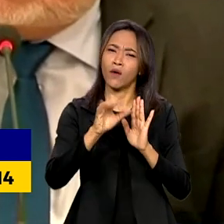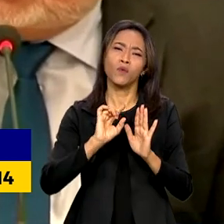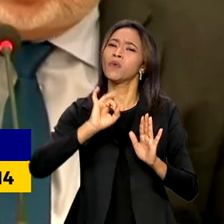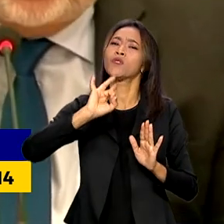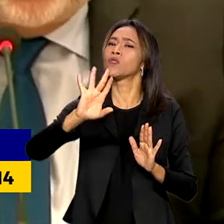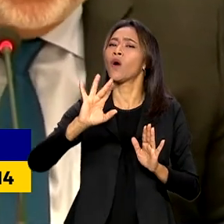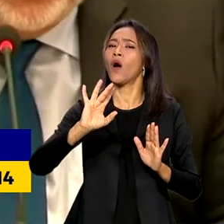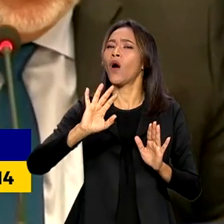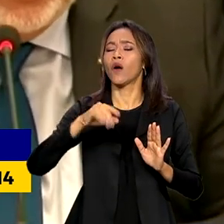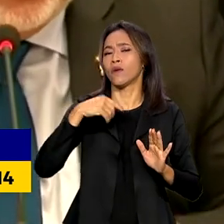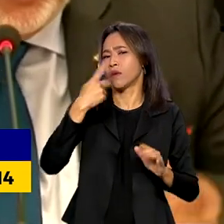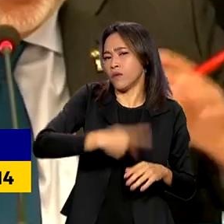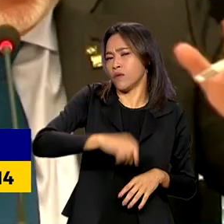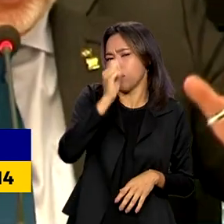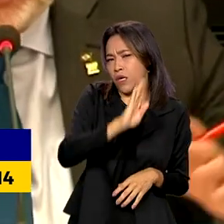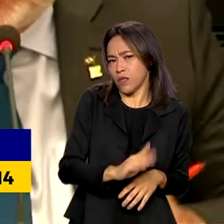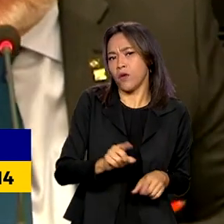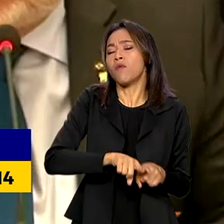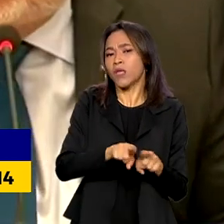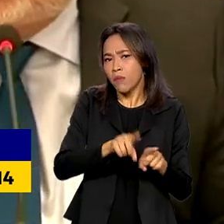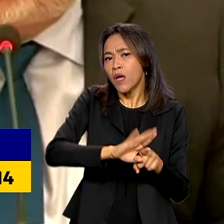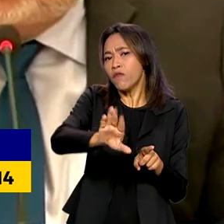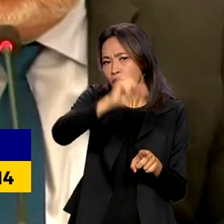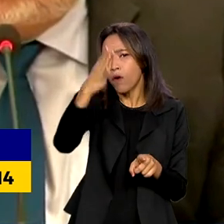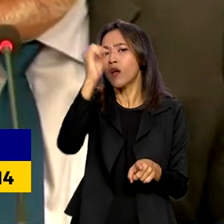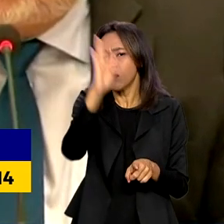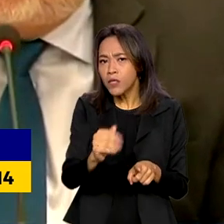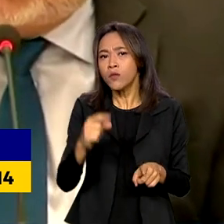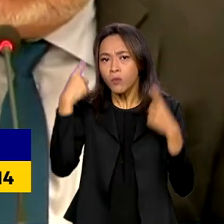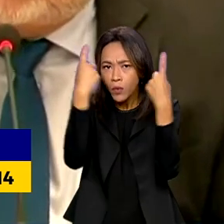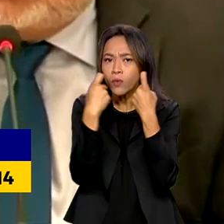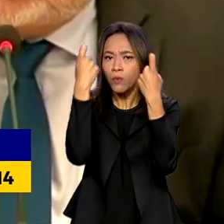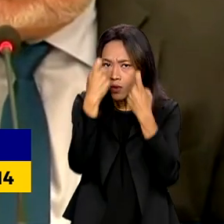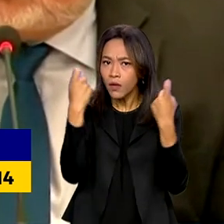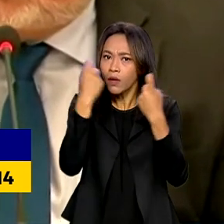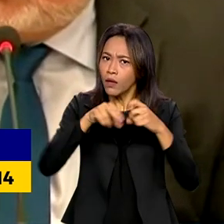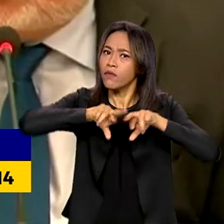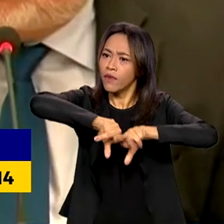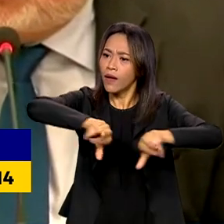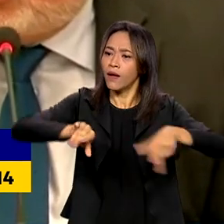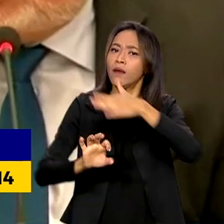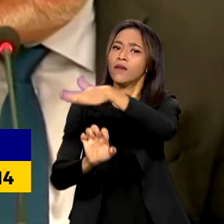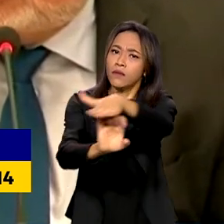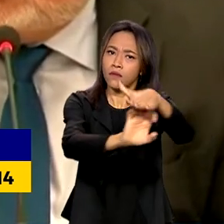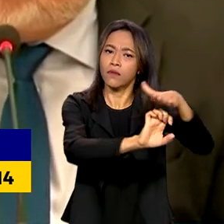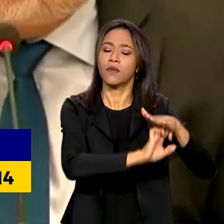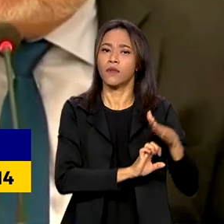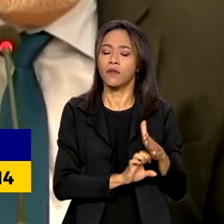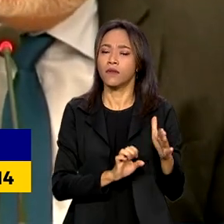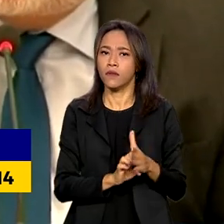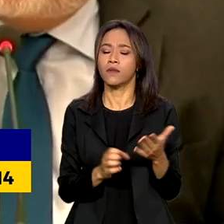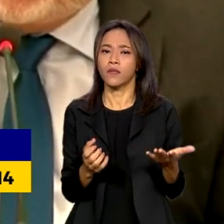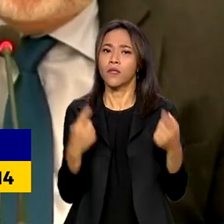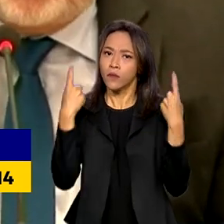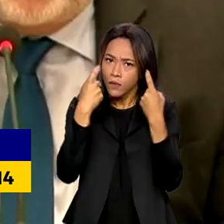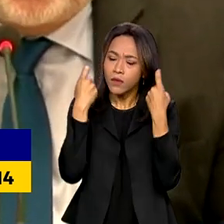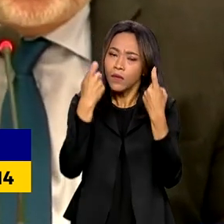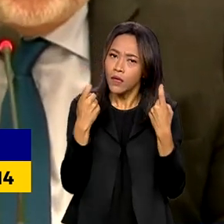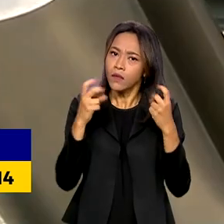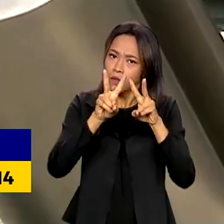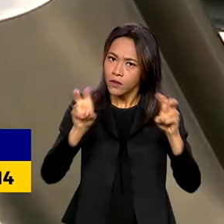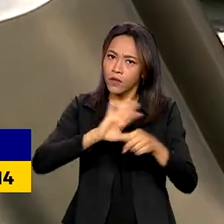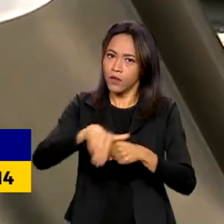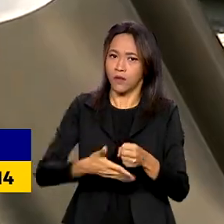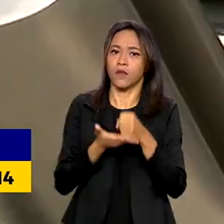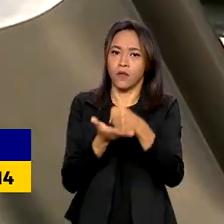Brasil. A Shell está pensando nisso, a Equinor está trabalhando conosco nisso. Várias empresas, principalmente as maiores, estão preocupadas com